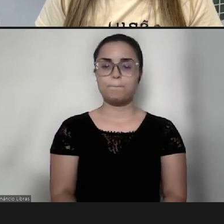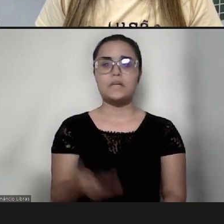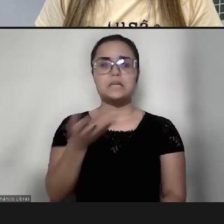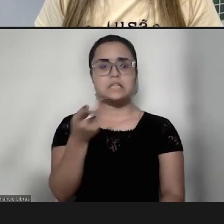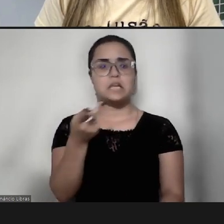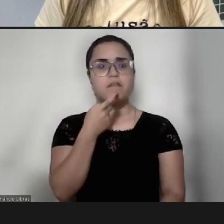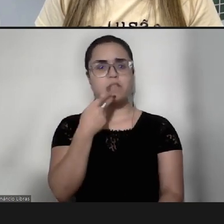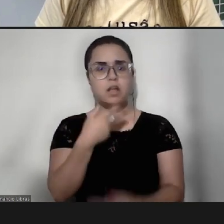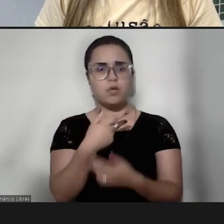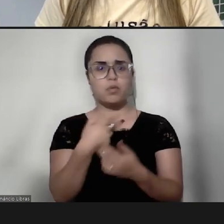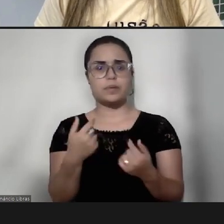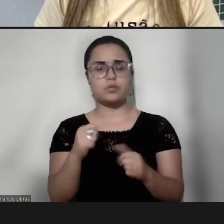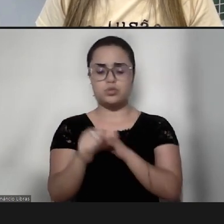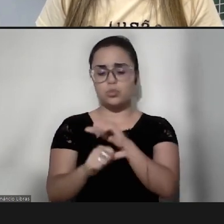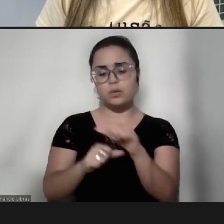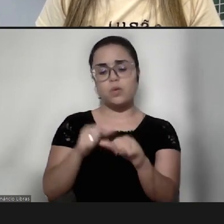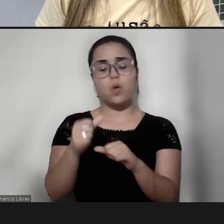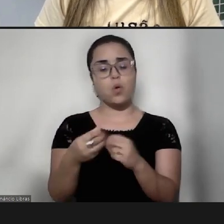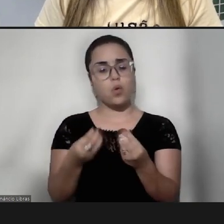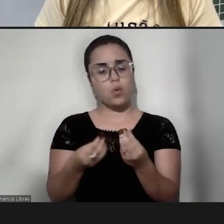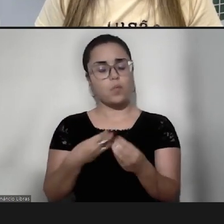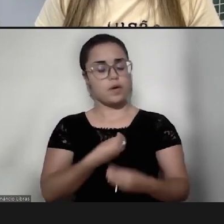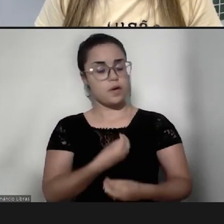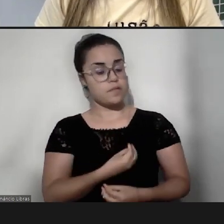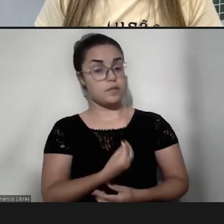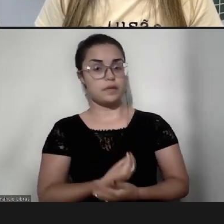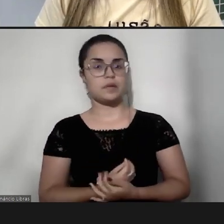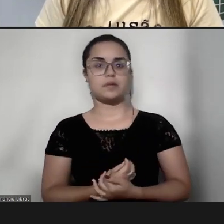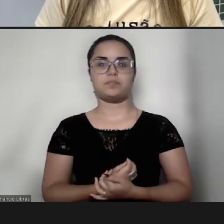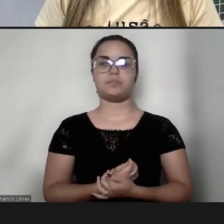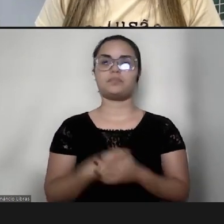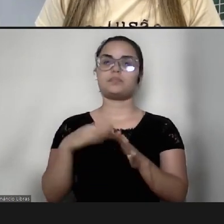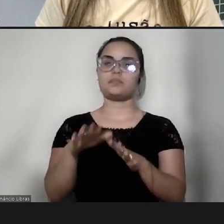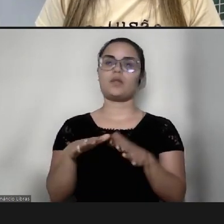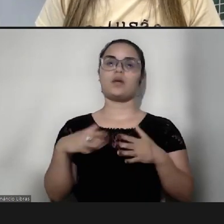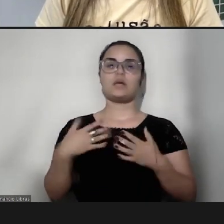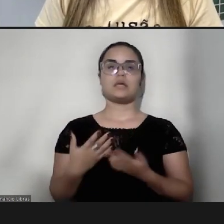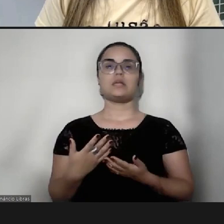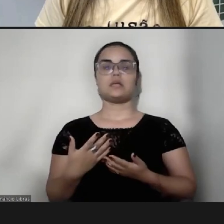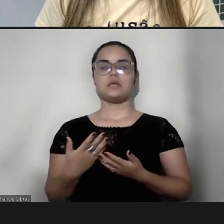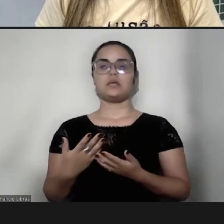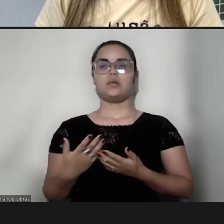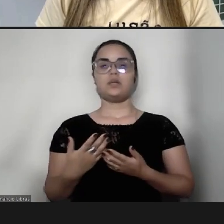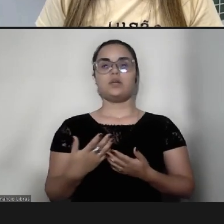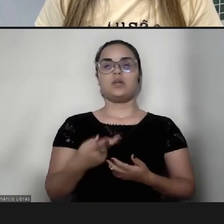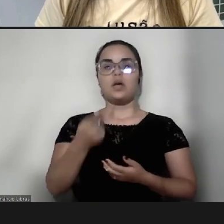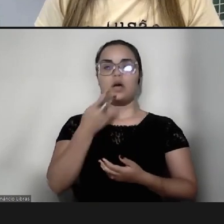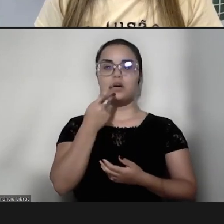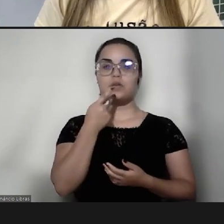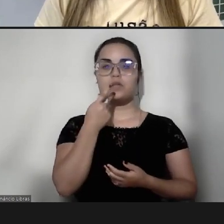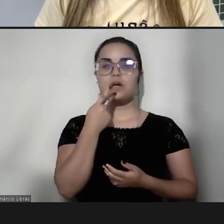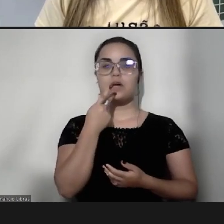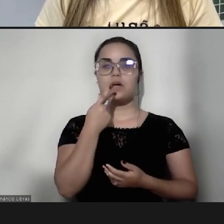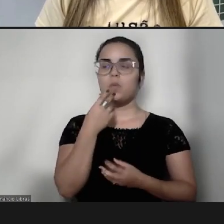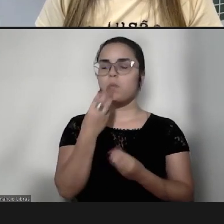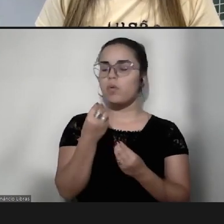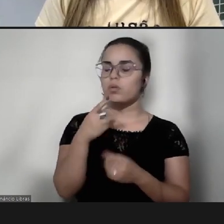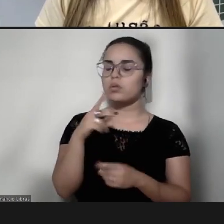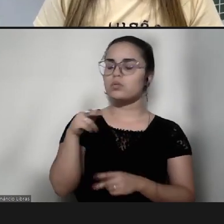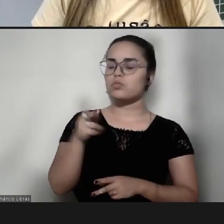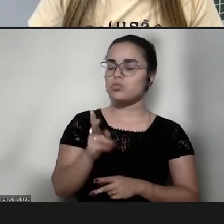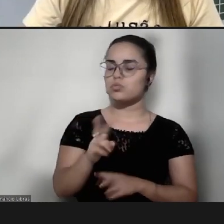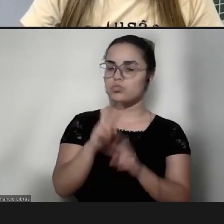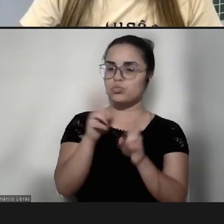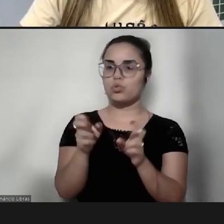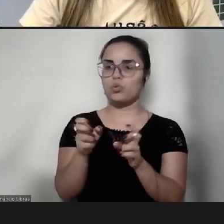pouquinho, sobre os outros ritmos? É, então, essa, eu falo bastante sobre, mais sobre